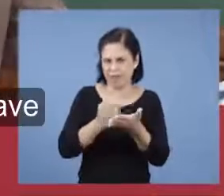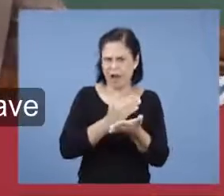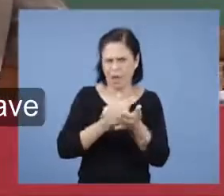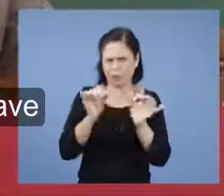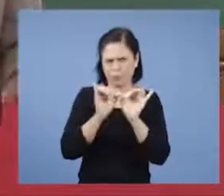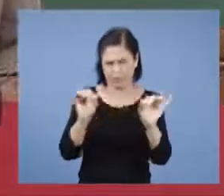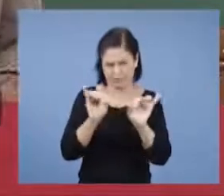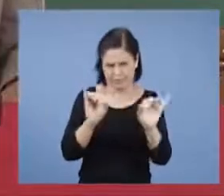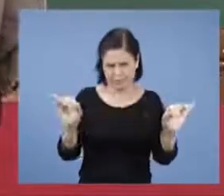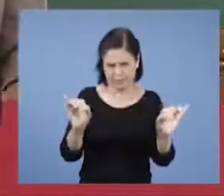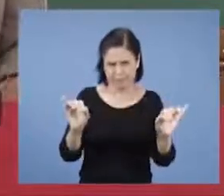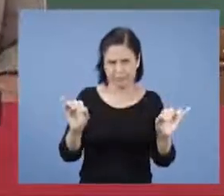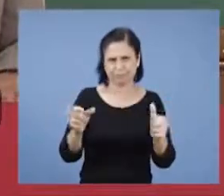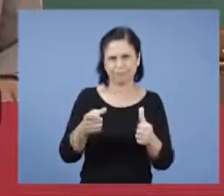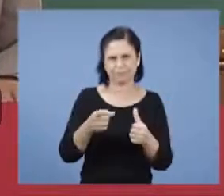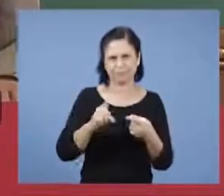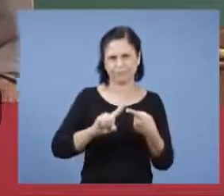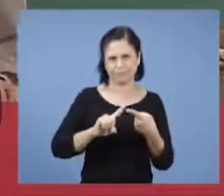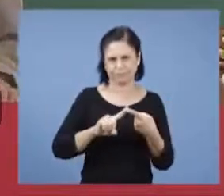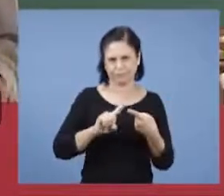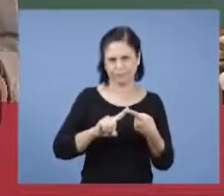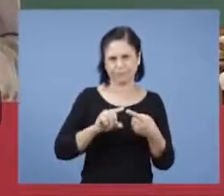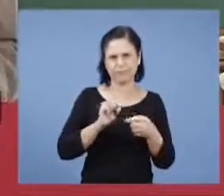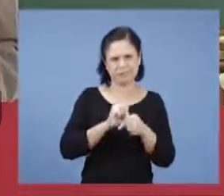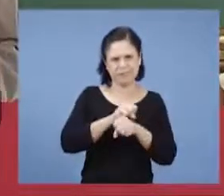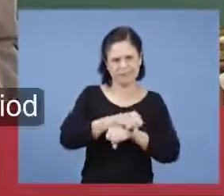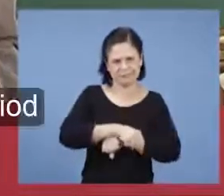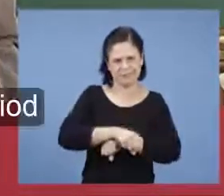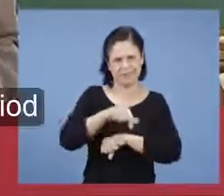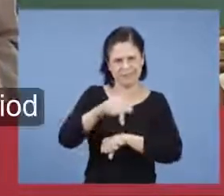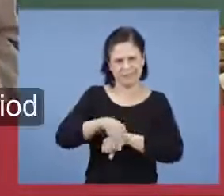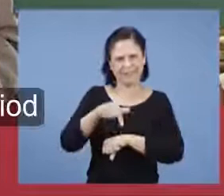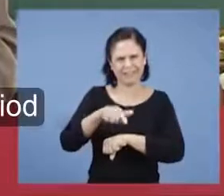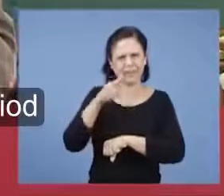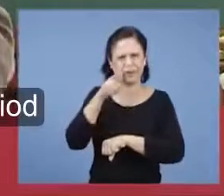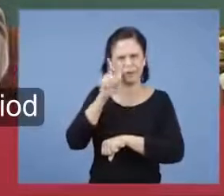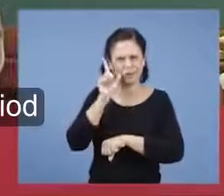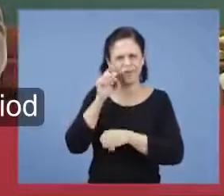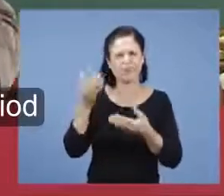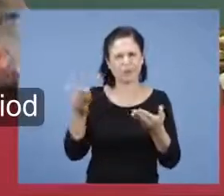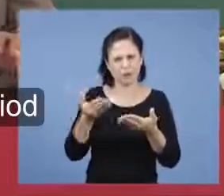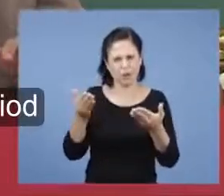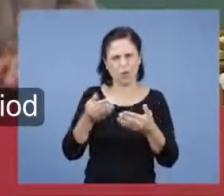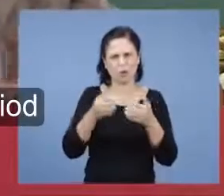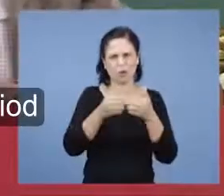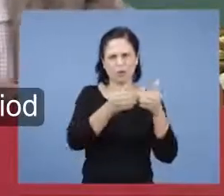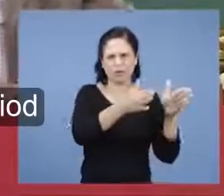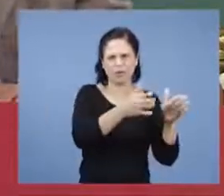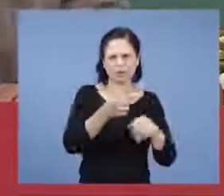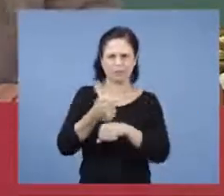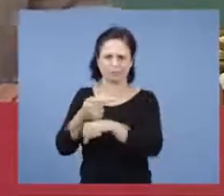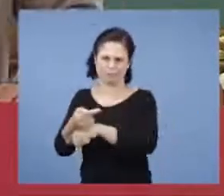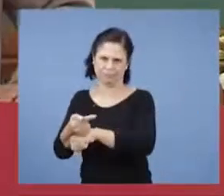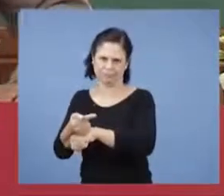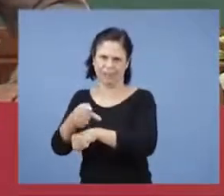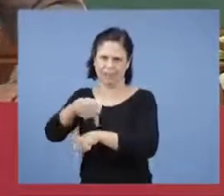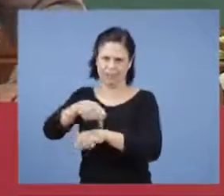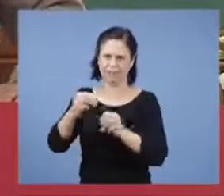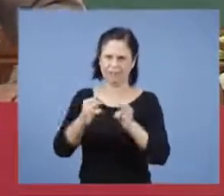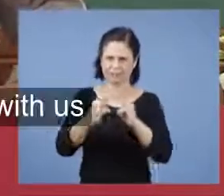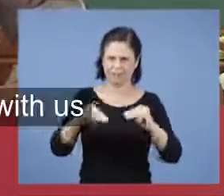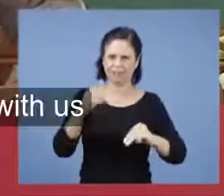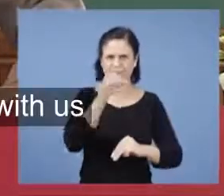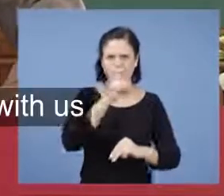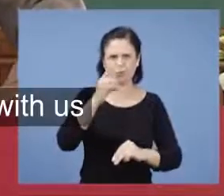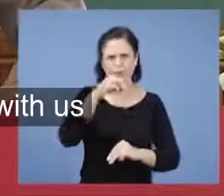deixar. Primeiro, tivemos um seminário, já foi mencionado. Principiante, sétimo período. Aqui no Manaim.